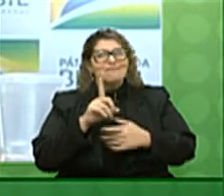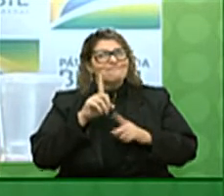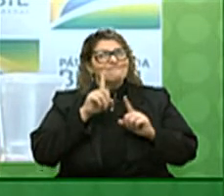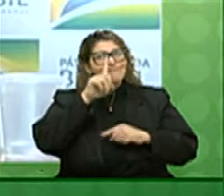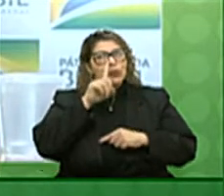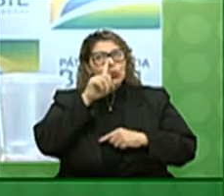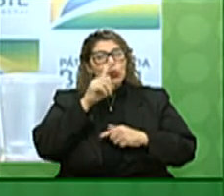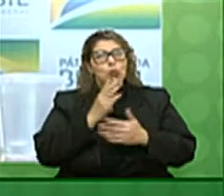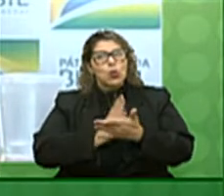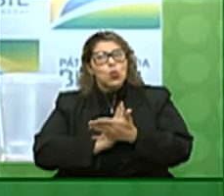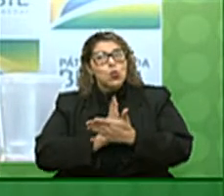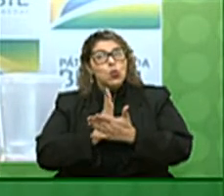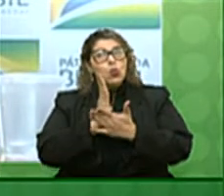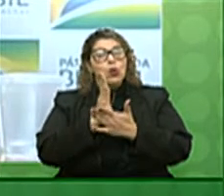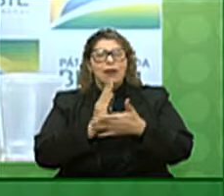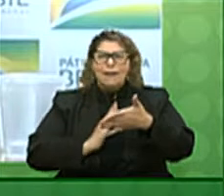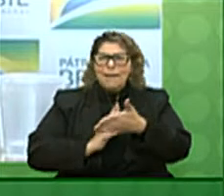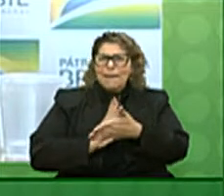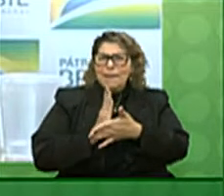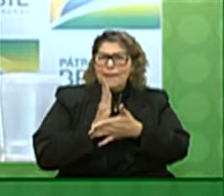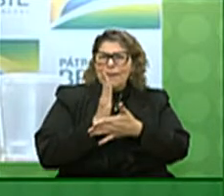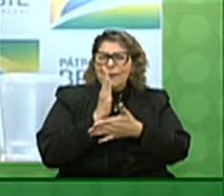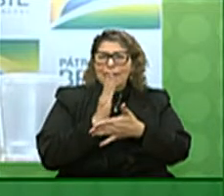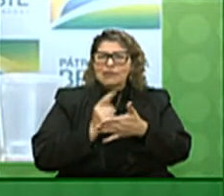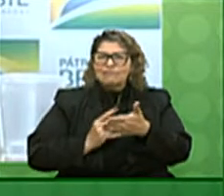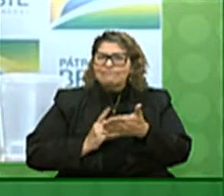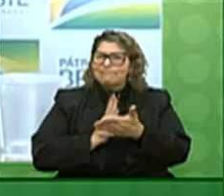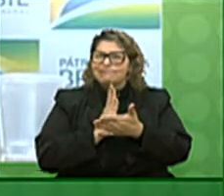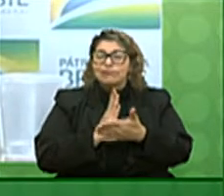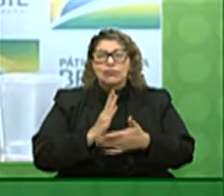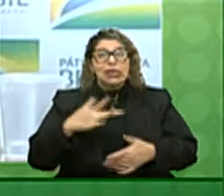obviamente, é a curva da saúde que era buscar